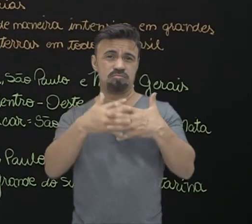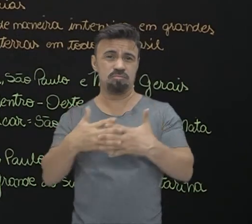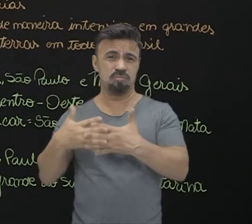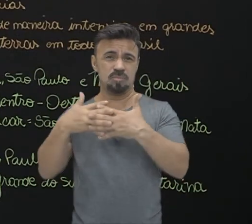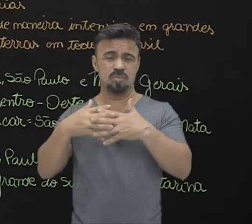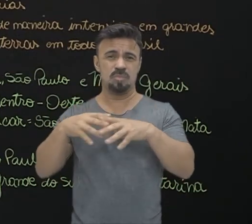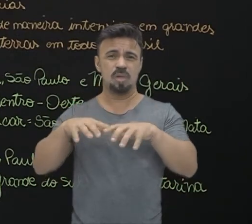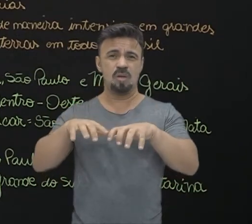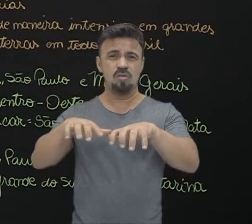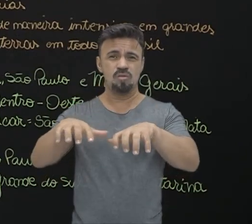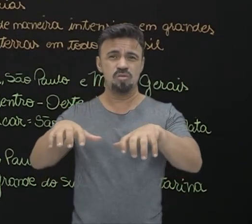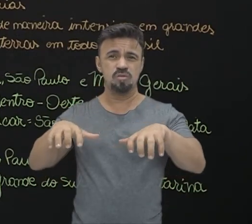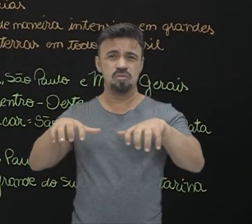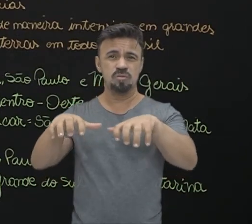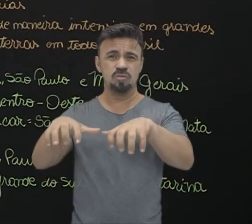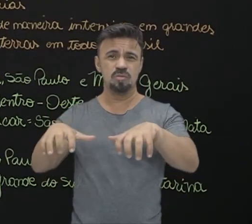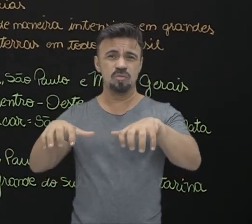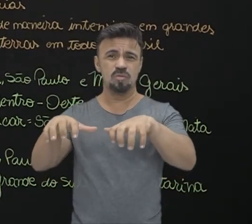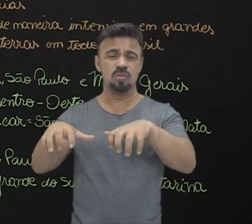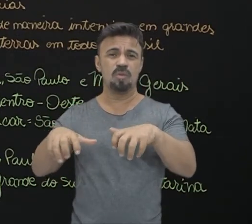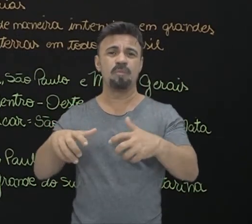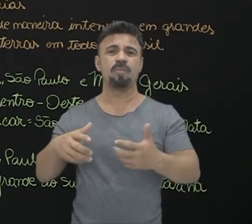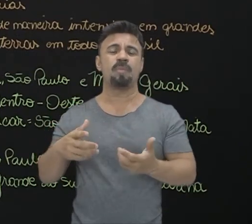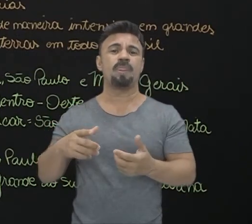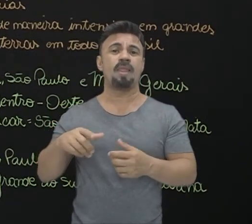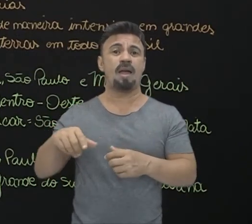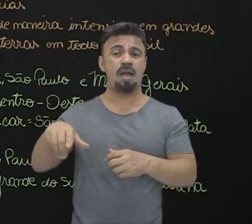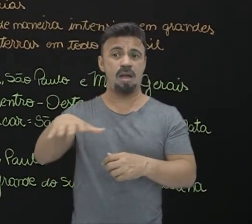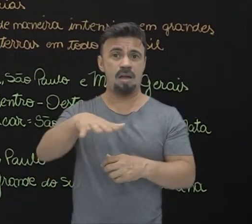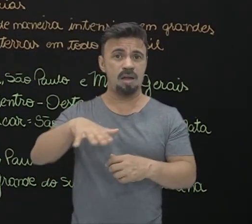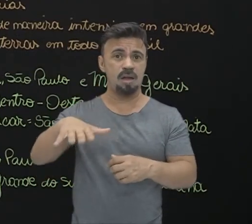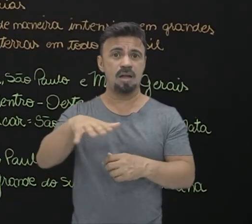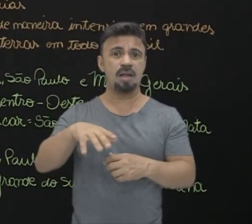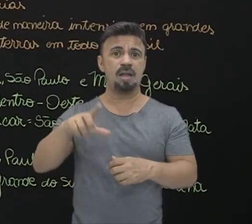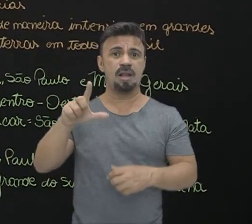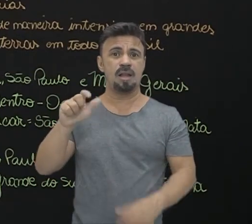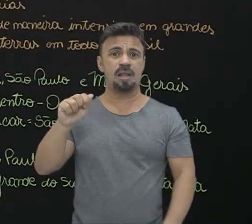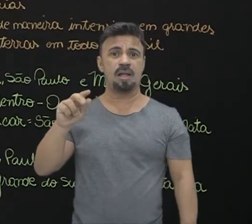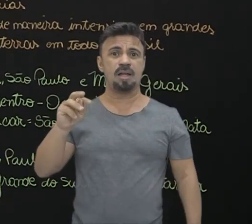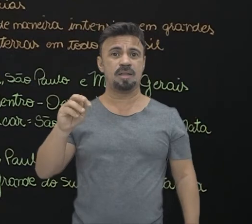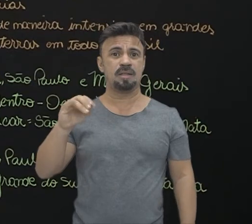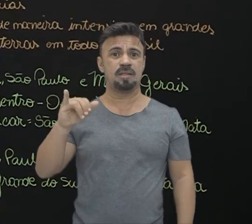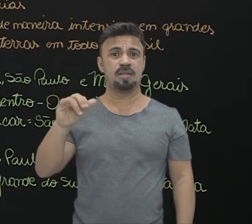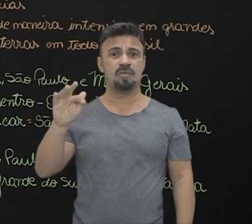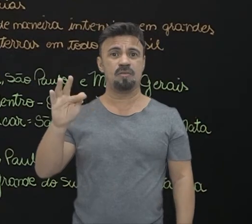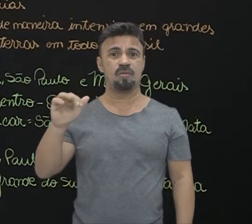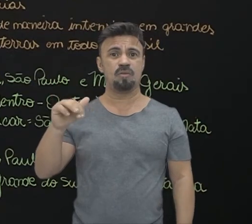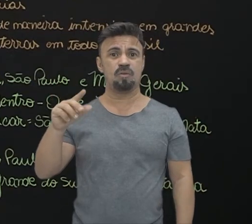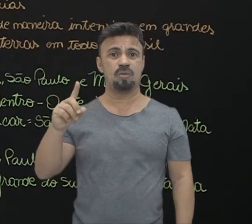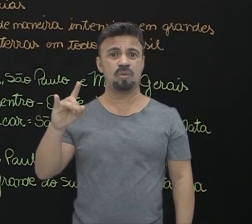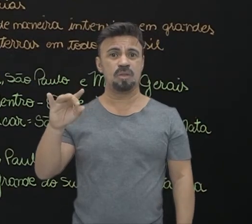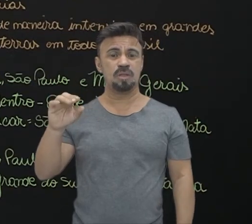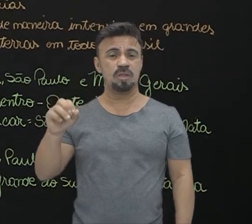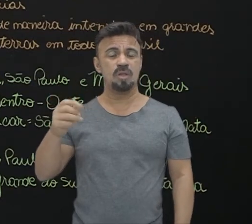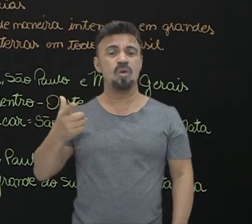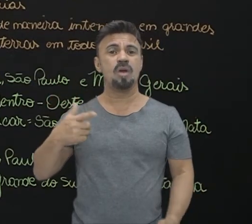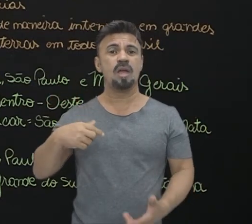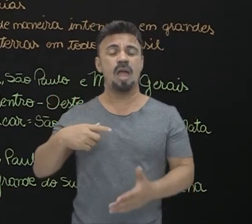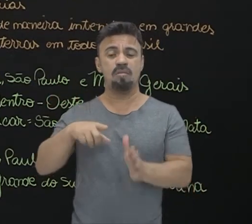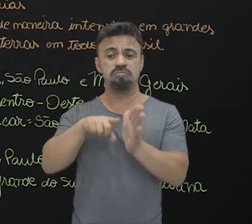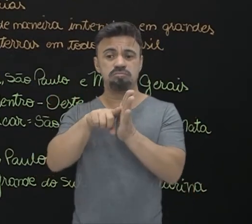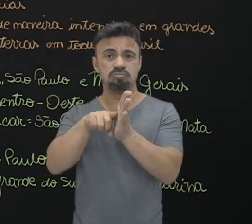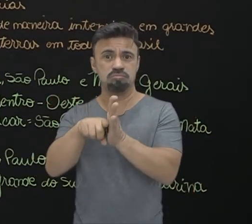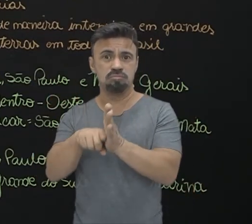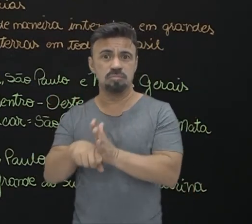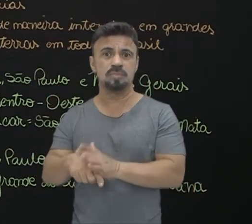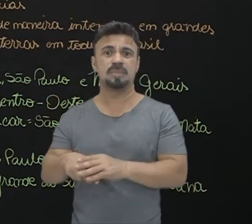é uma agricultura moderna, aquilo ali é latifúndio, uma região justamente focada na exploração comercial